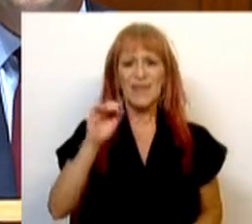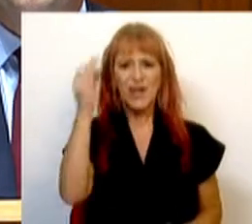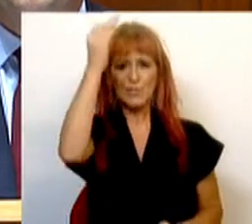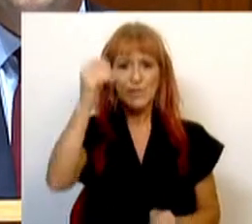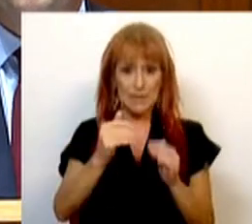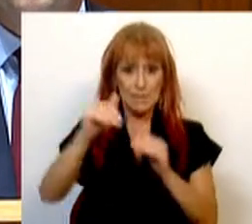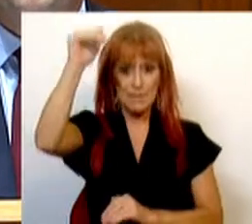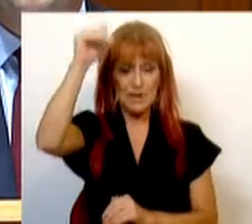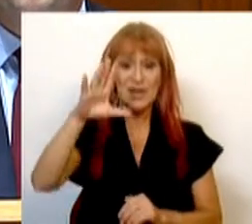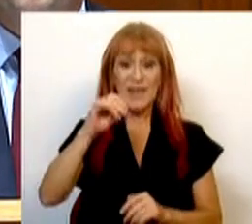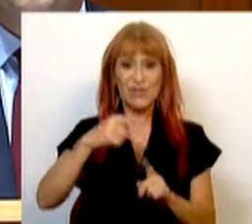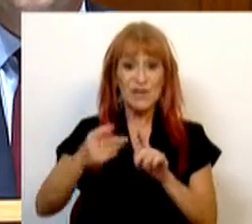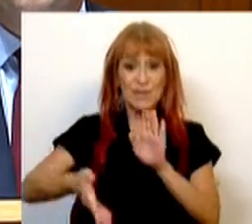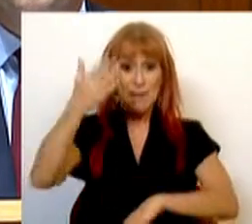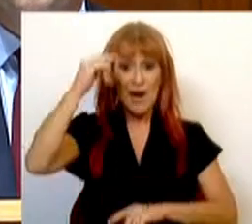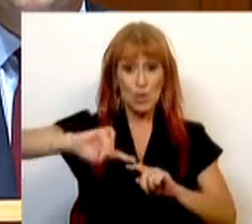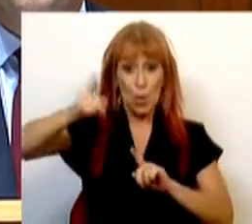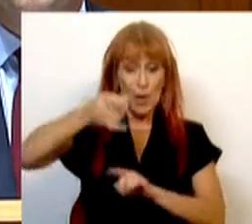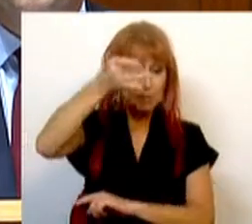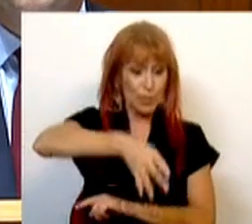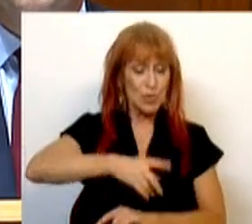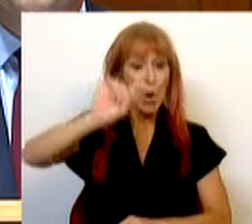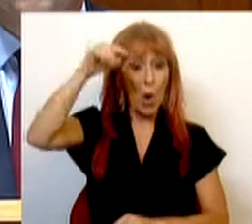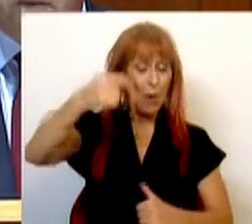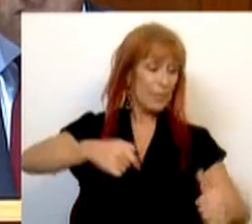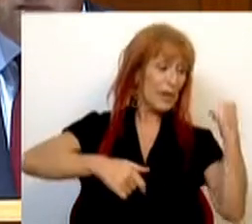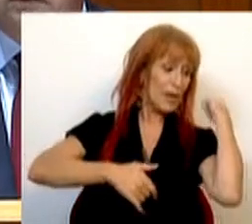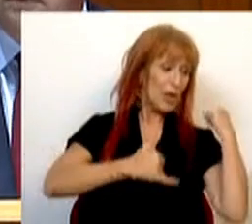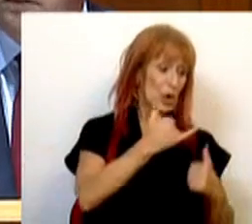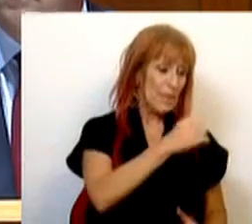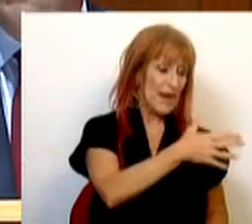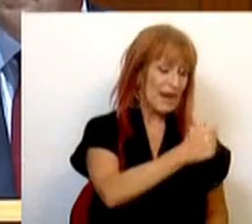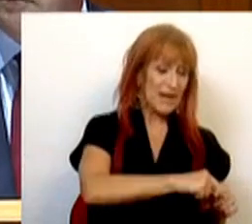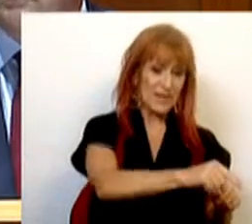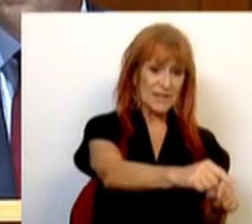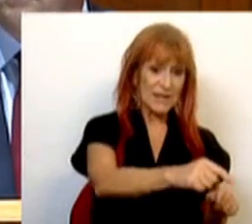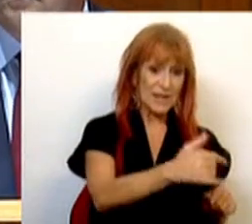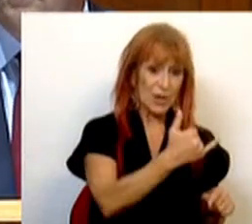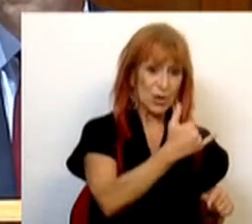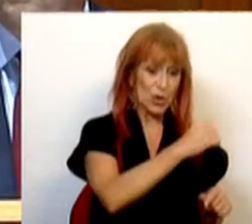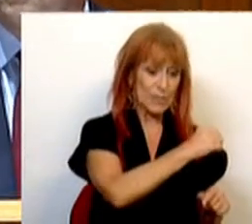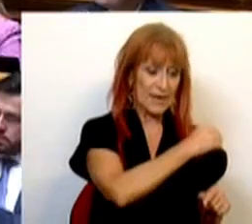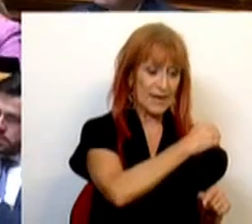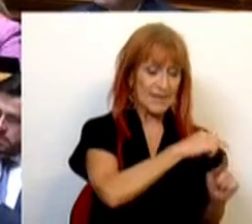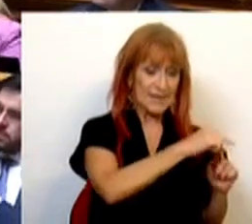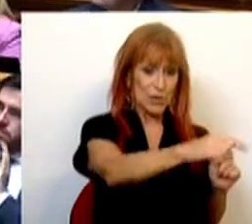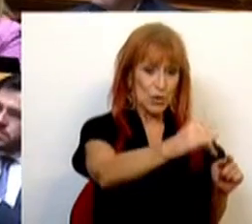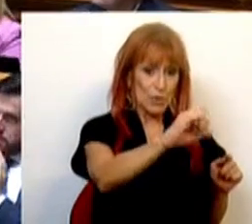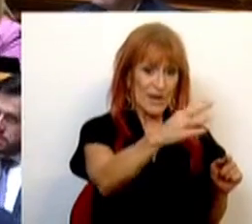% mais, 10 vezes mais ao ano do que tínhamos crescido entre 2000 e 2015.